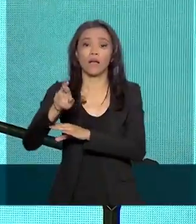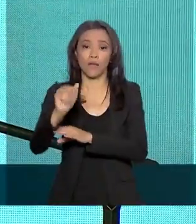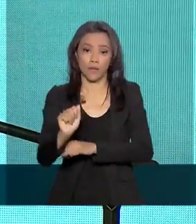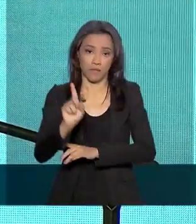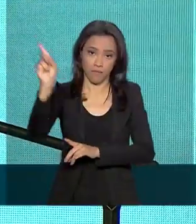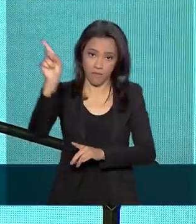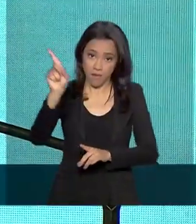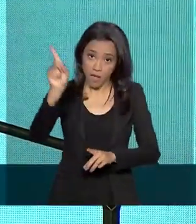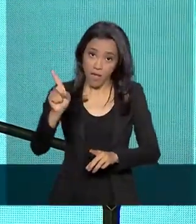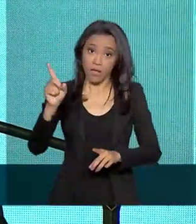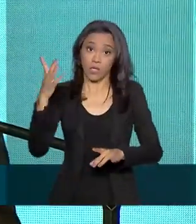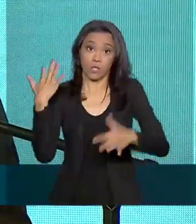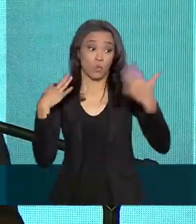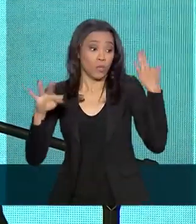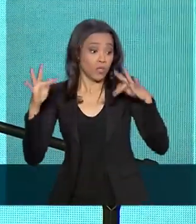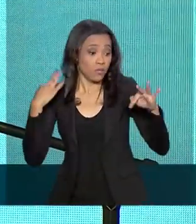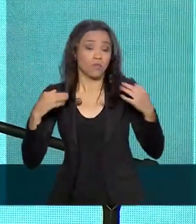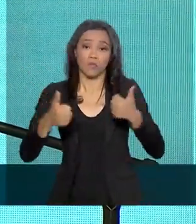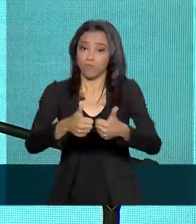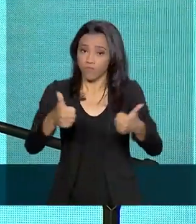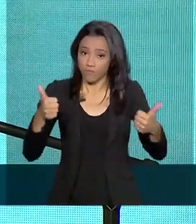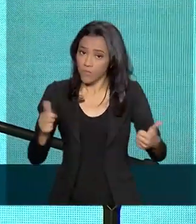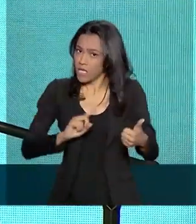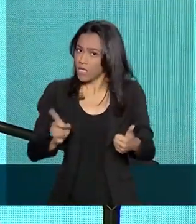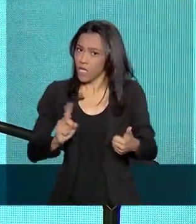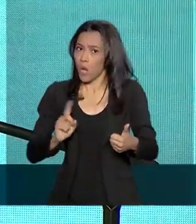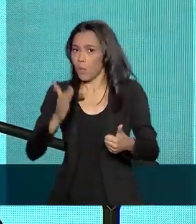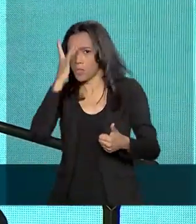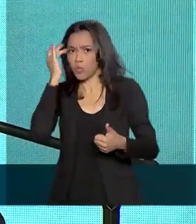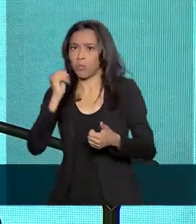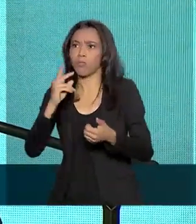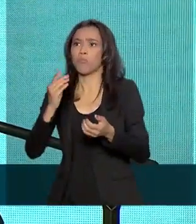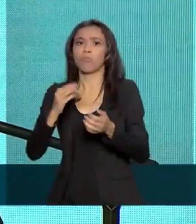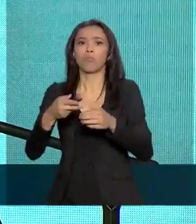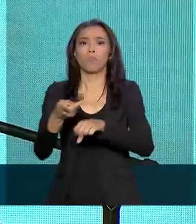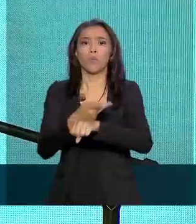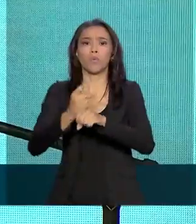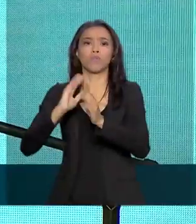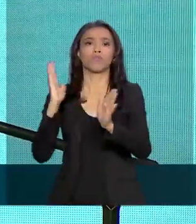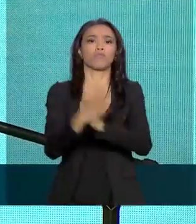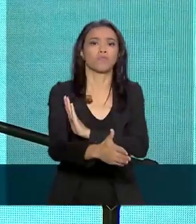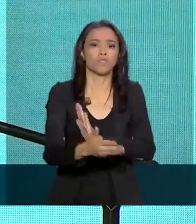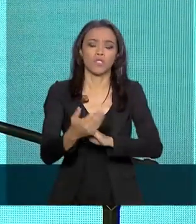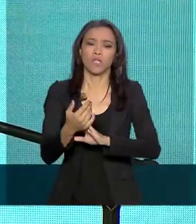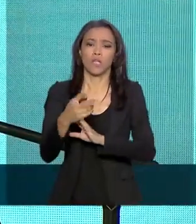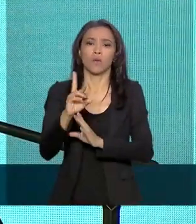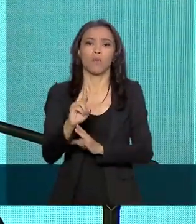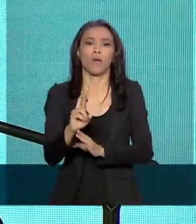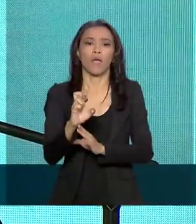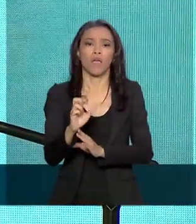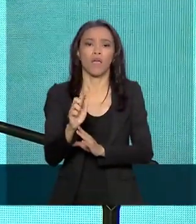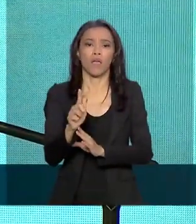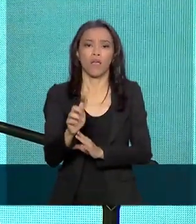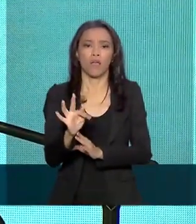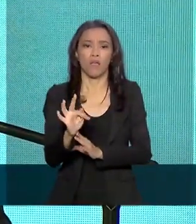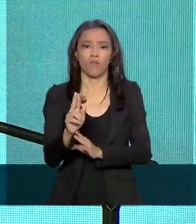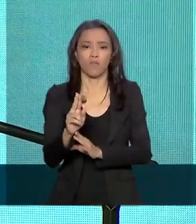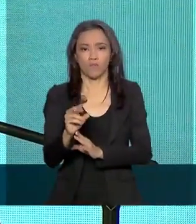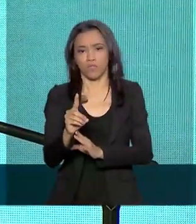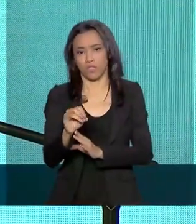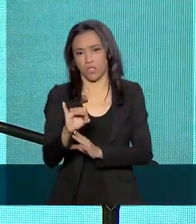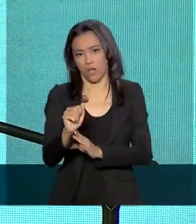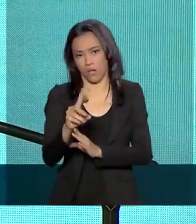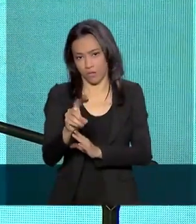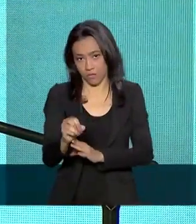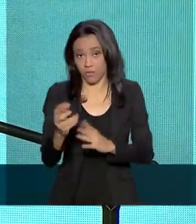como turista, não como refugiado. Então, o Brasil tem jeito. Tem jeito. E